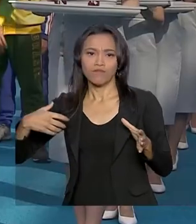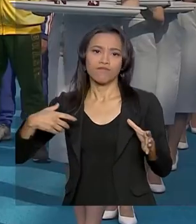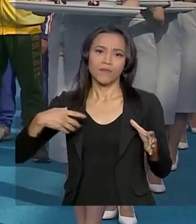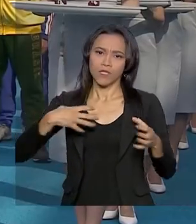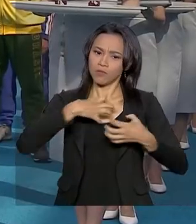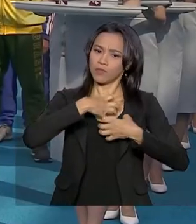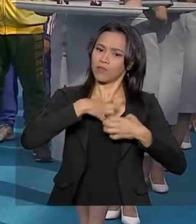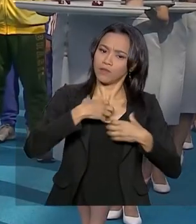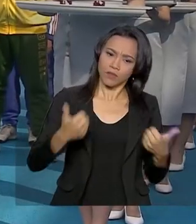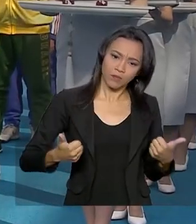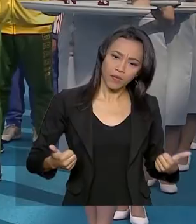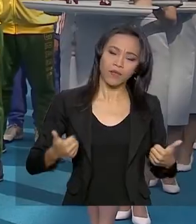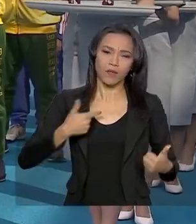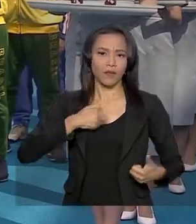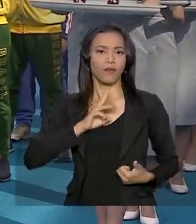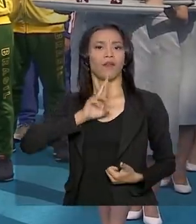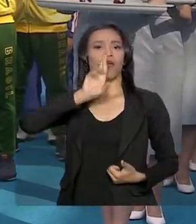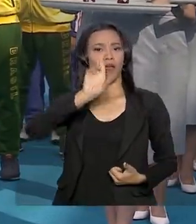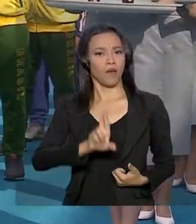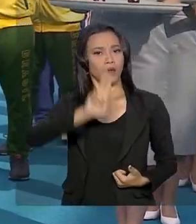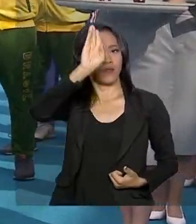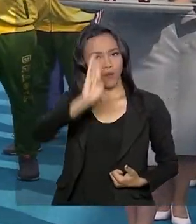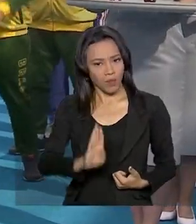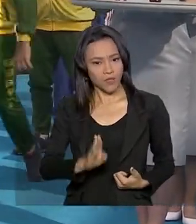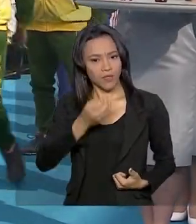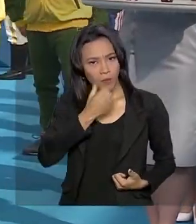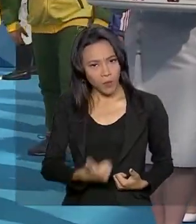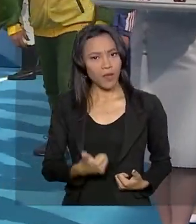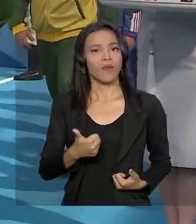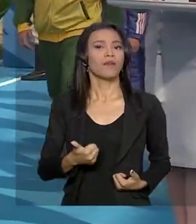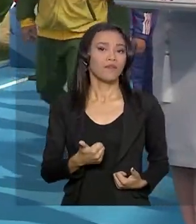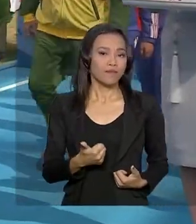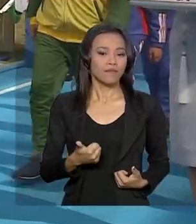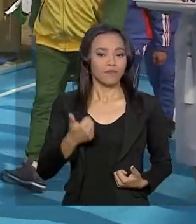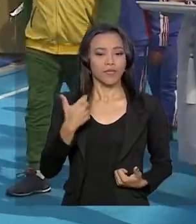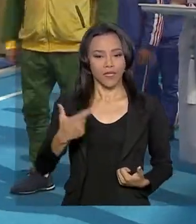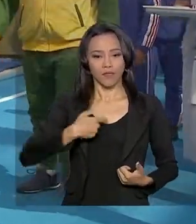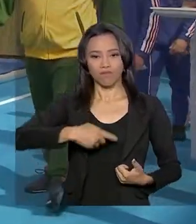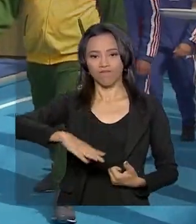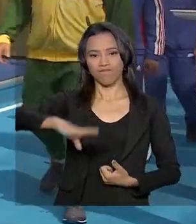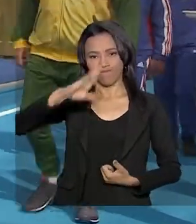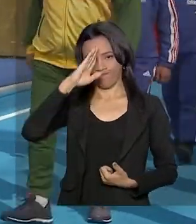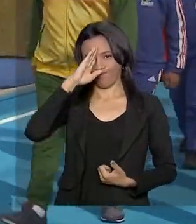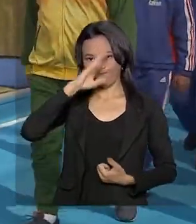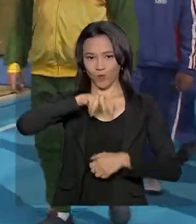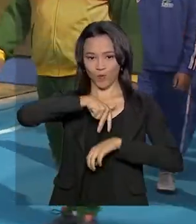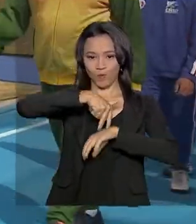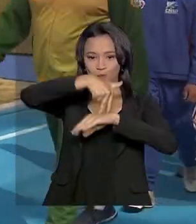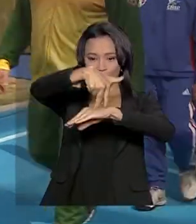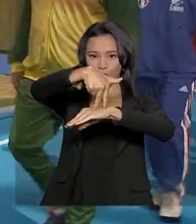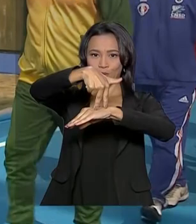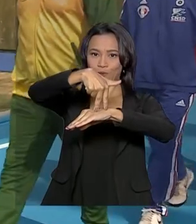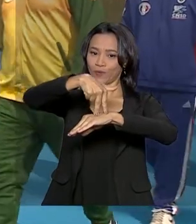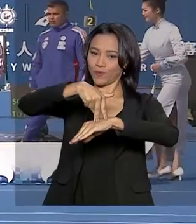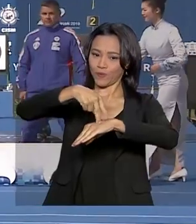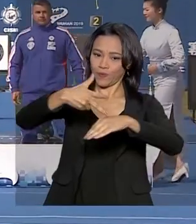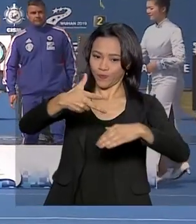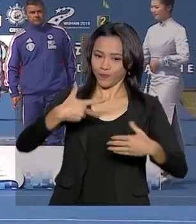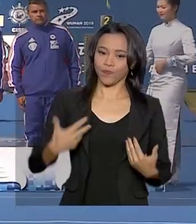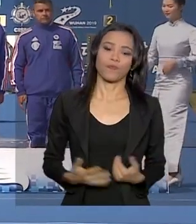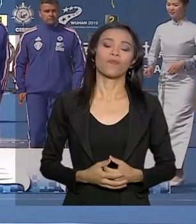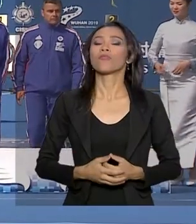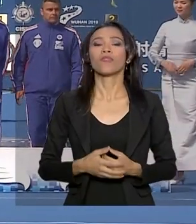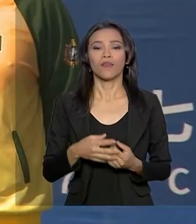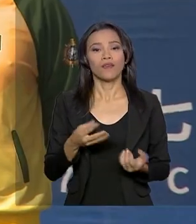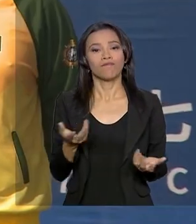e representar o Brasil bem e poder prestar essa continência no pódio, ter vestido, uniforme, poder